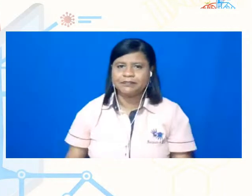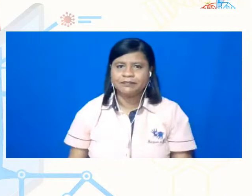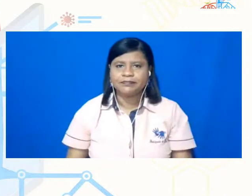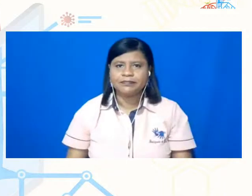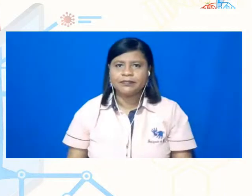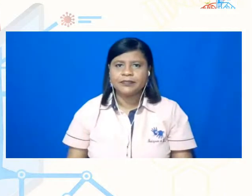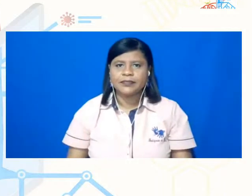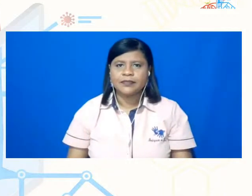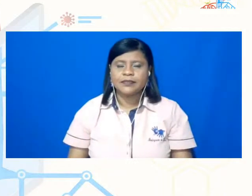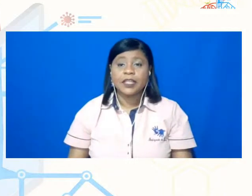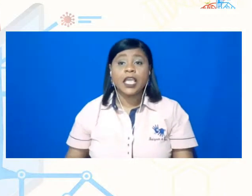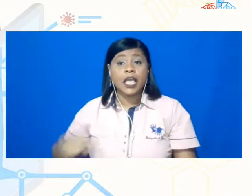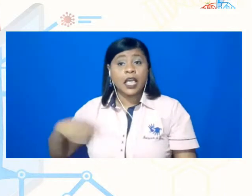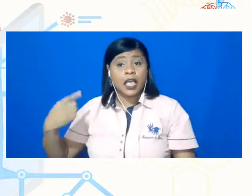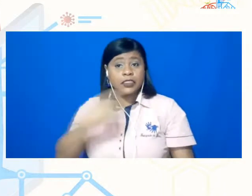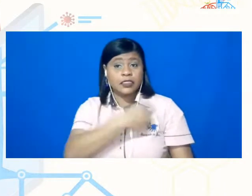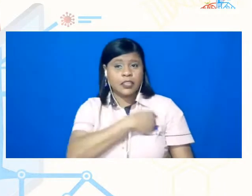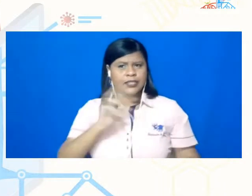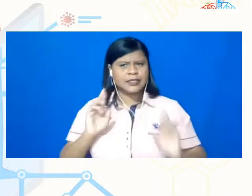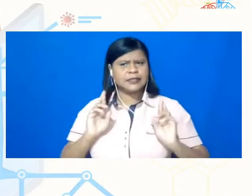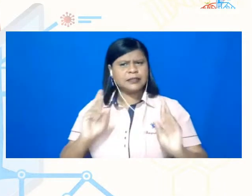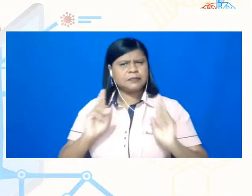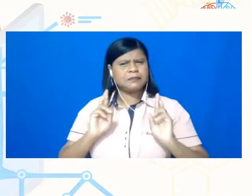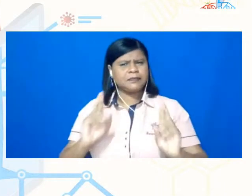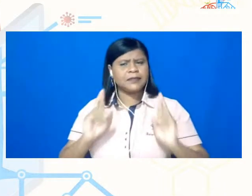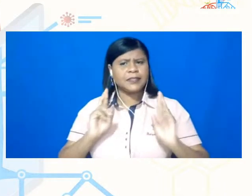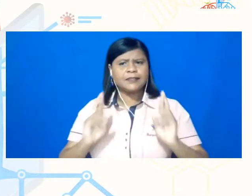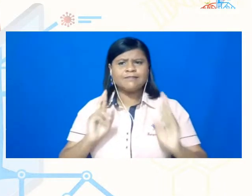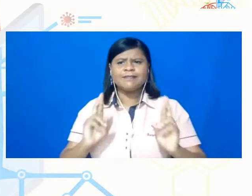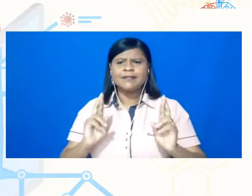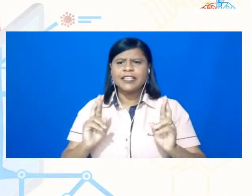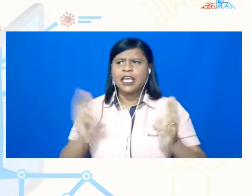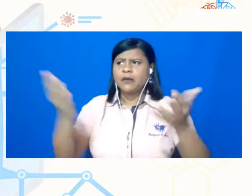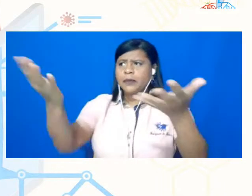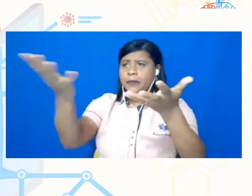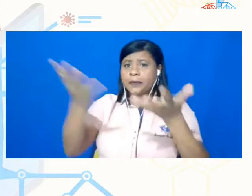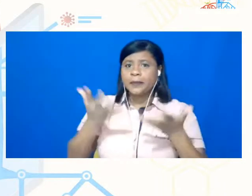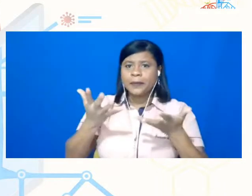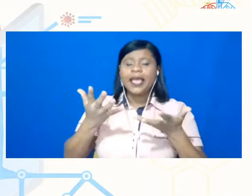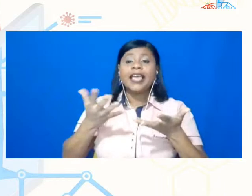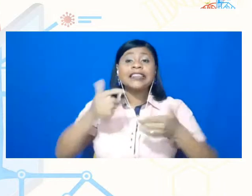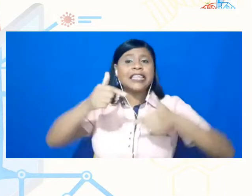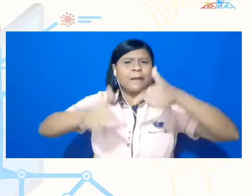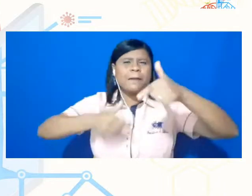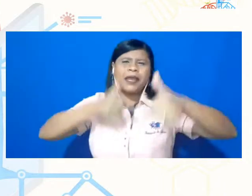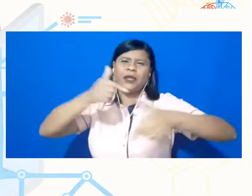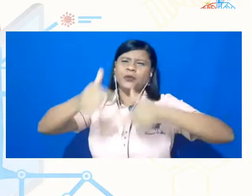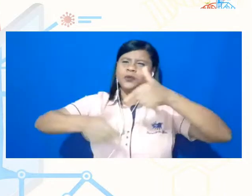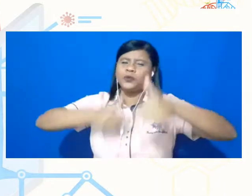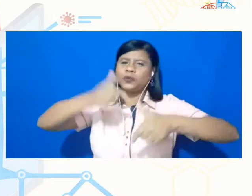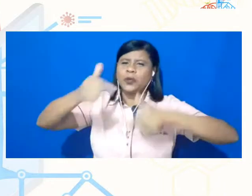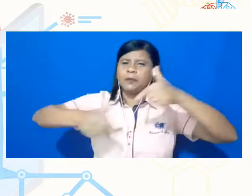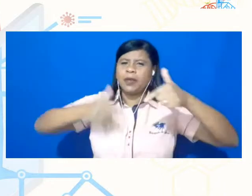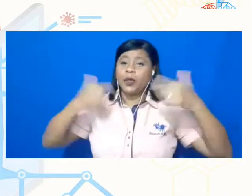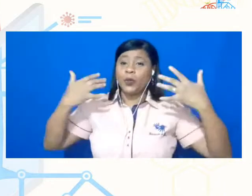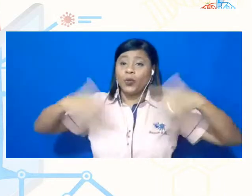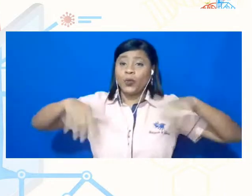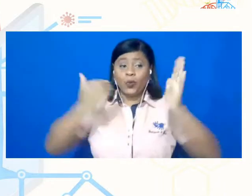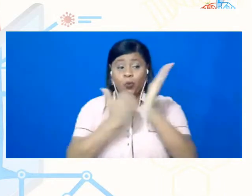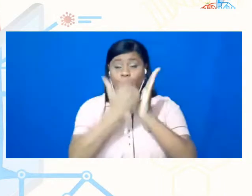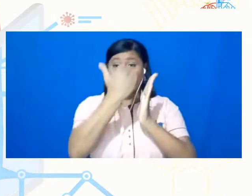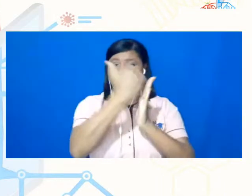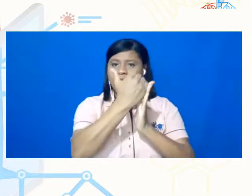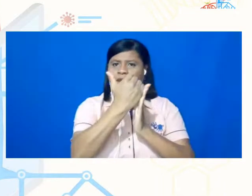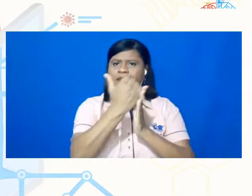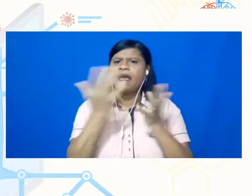nossa expectativa é que venham muitos trabalhos, né, nós estamos abrindo a possibilidade das pessoas